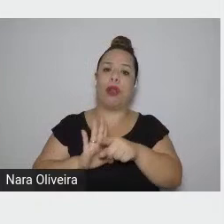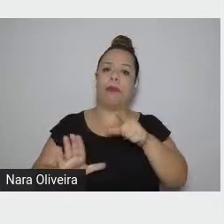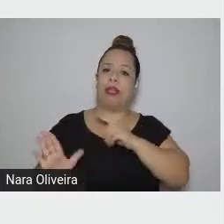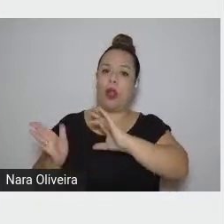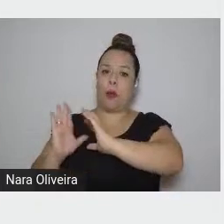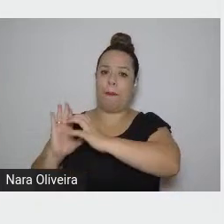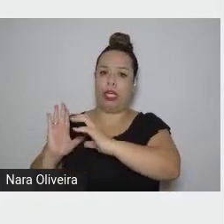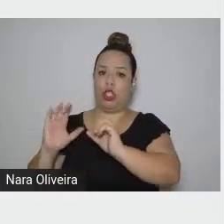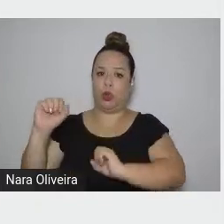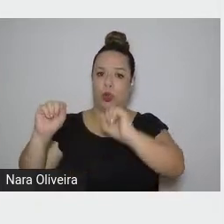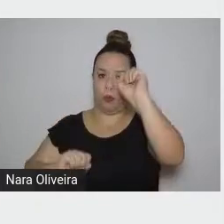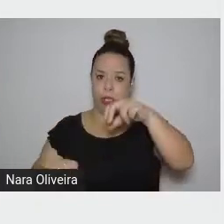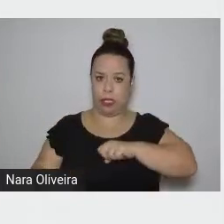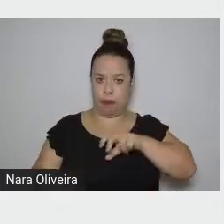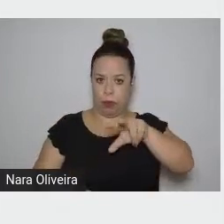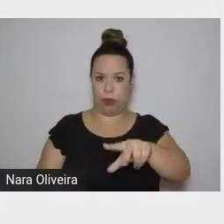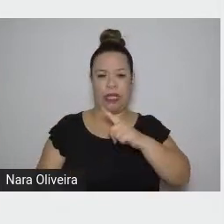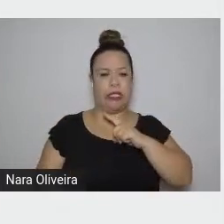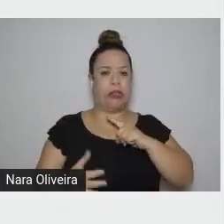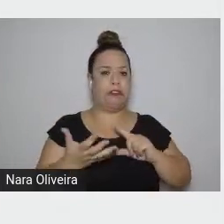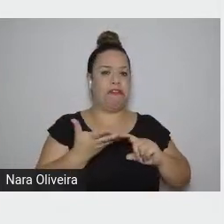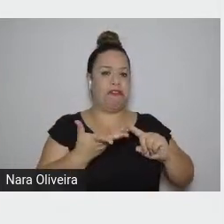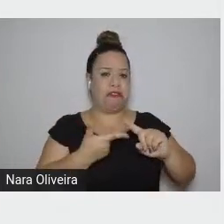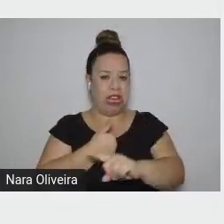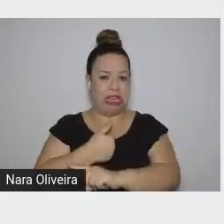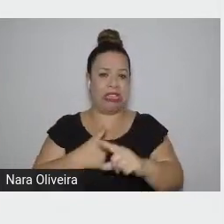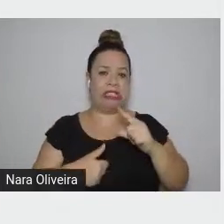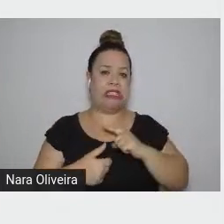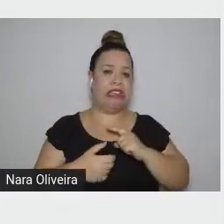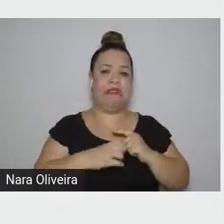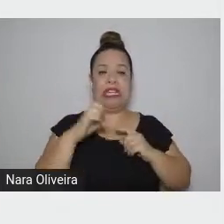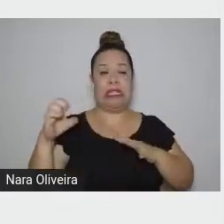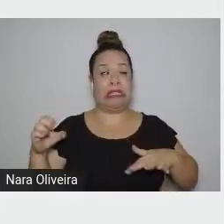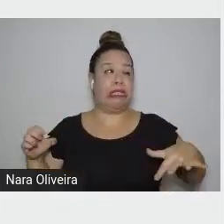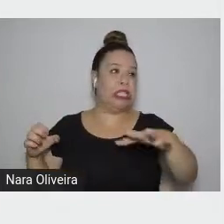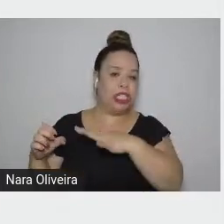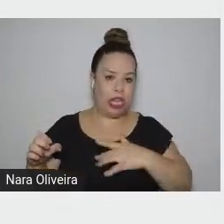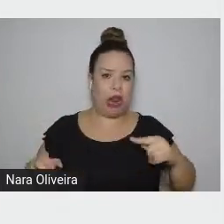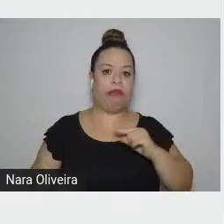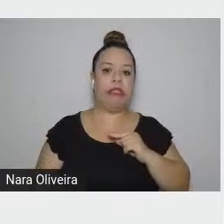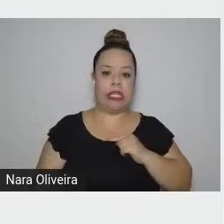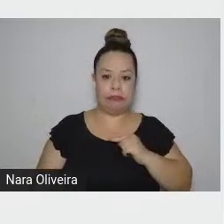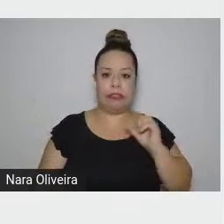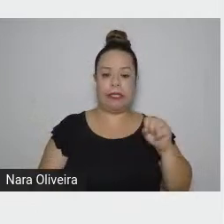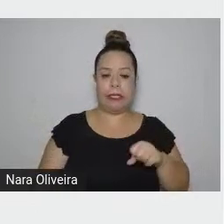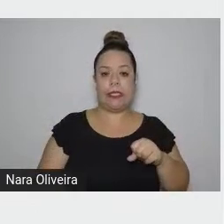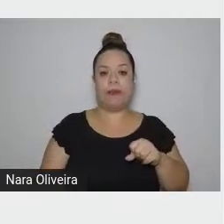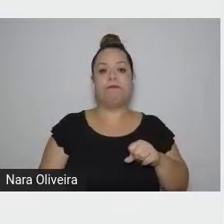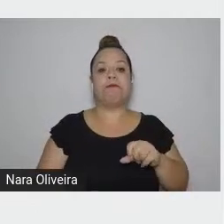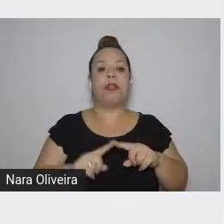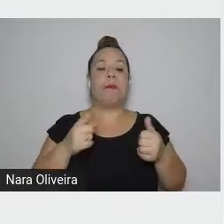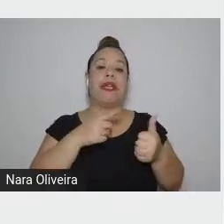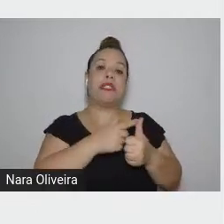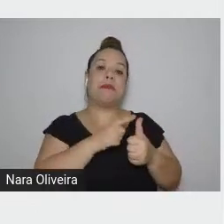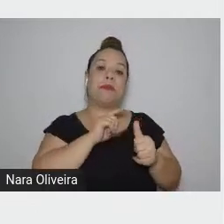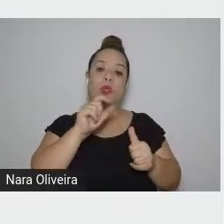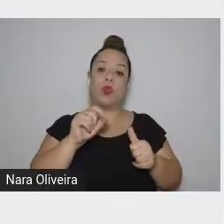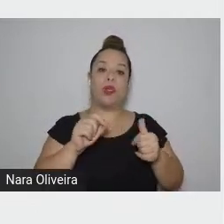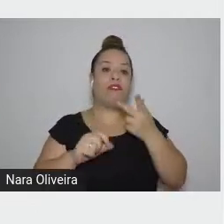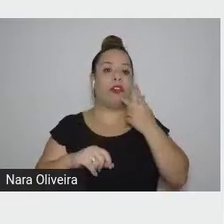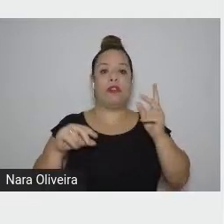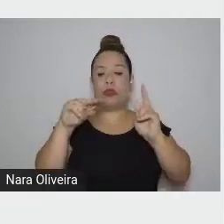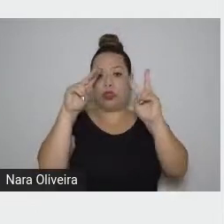inúmeras e à esquerda em geral. e a primeira delas se refere à questão